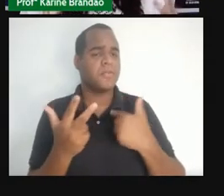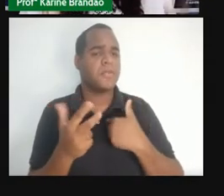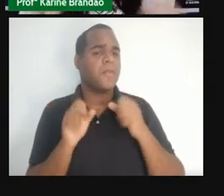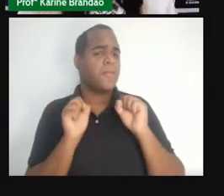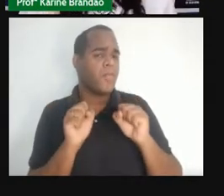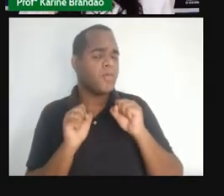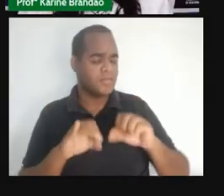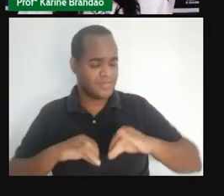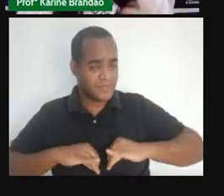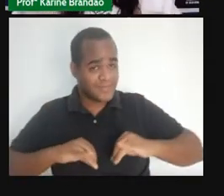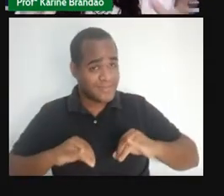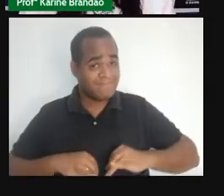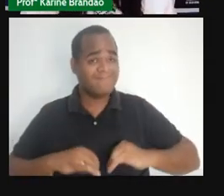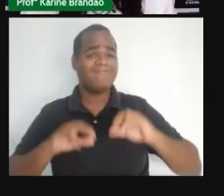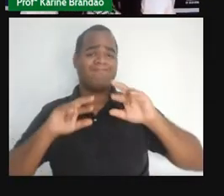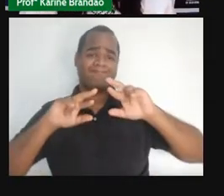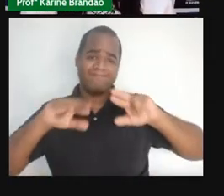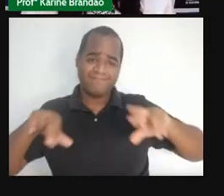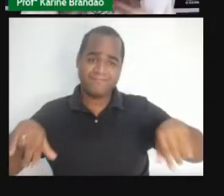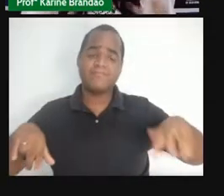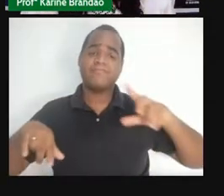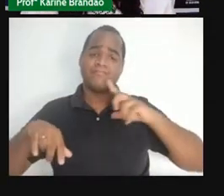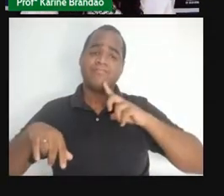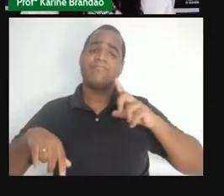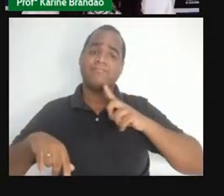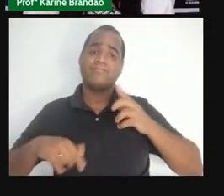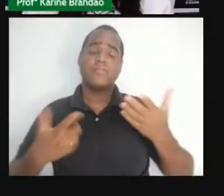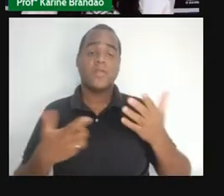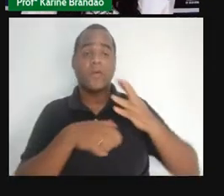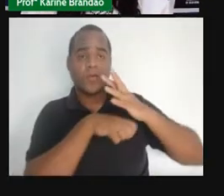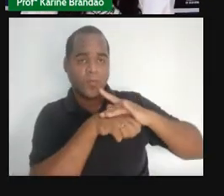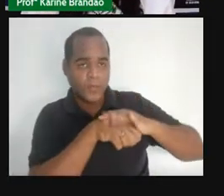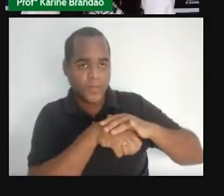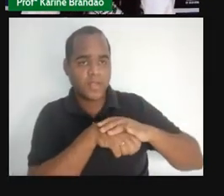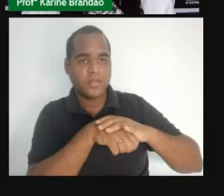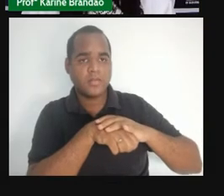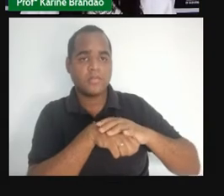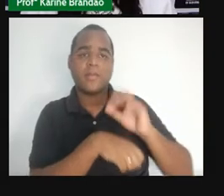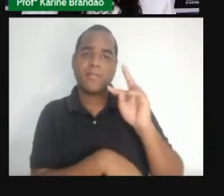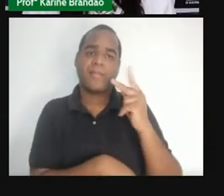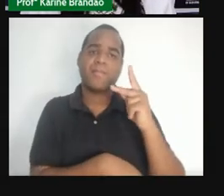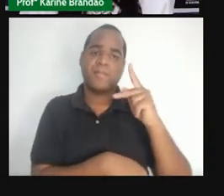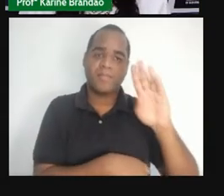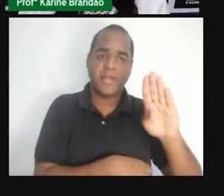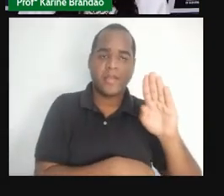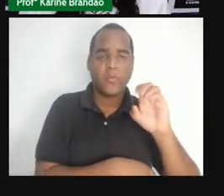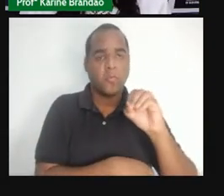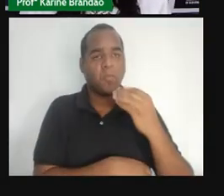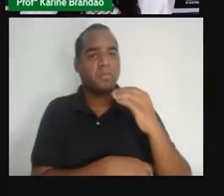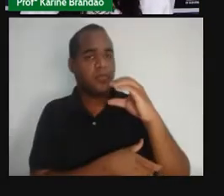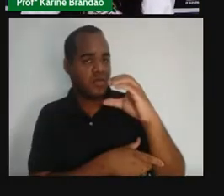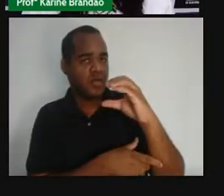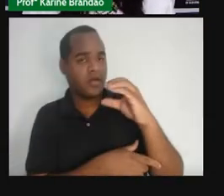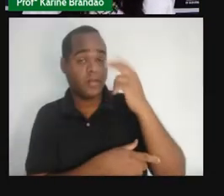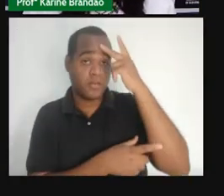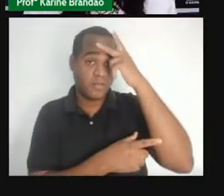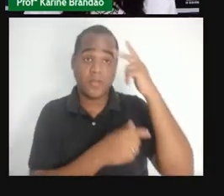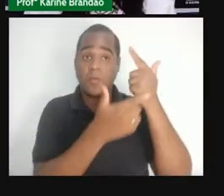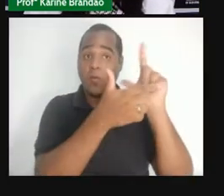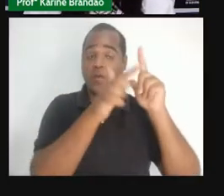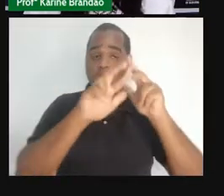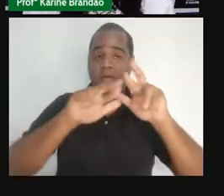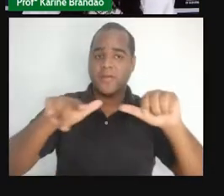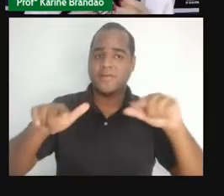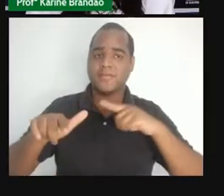sofrer a contaminação com alguma doença, não só a hepatite B ou C, vinda de outras pessoas. Às vezes